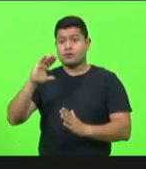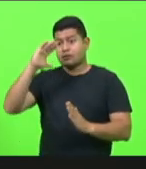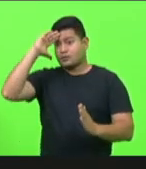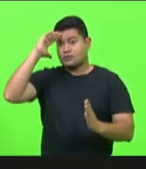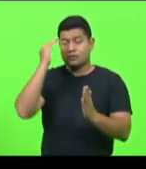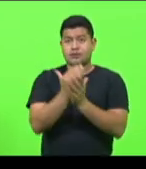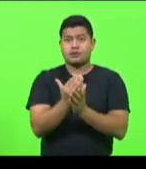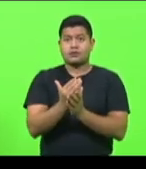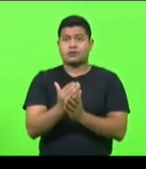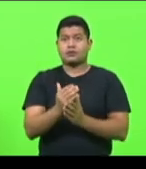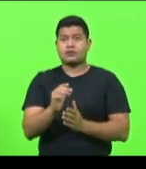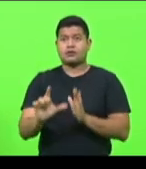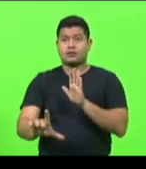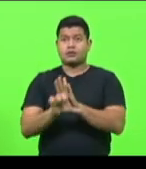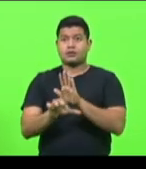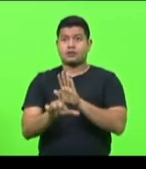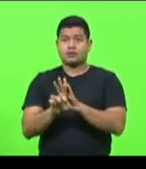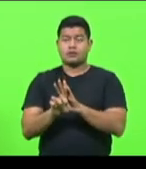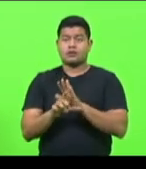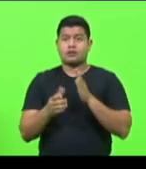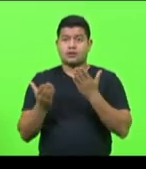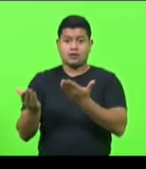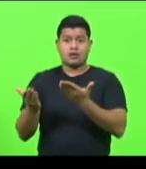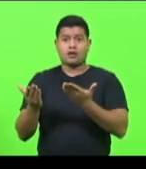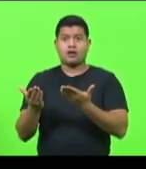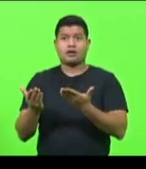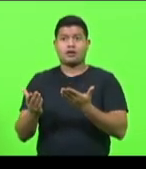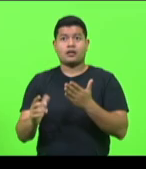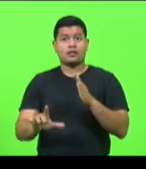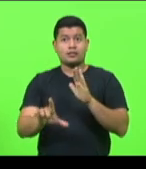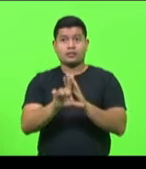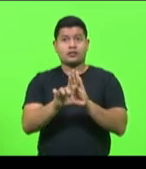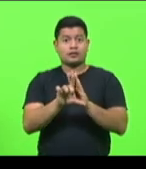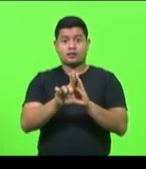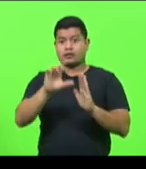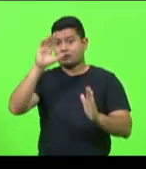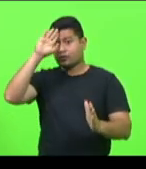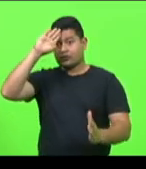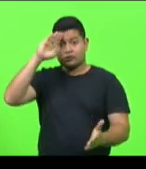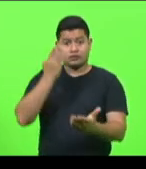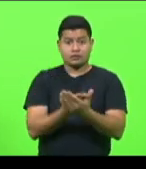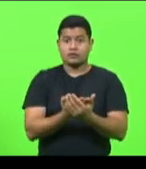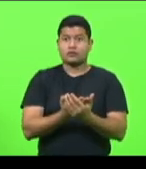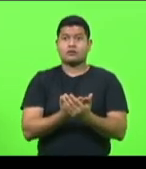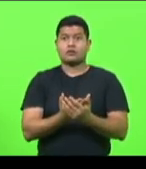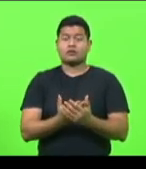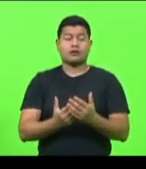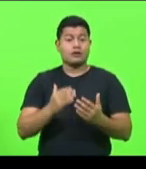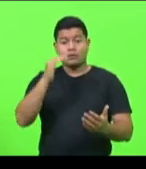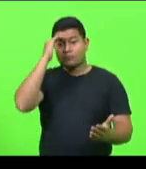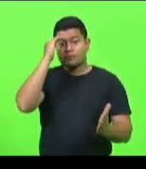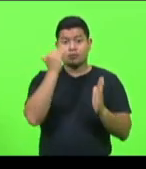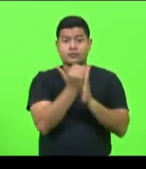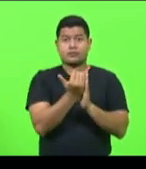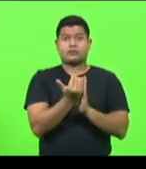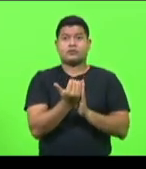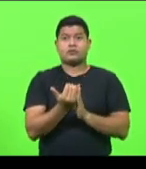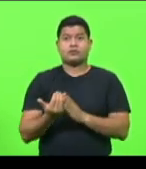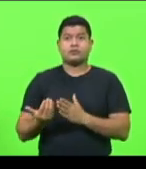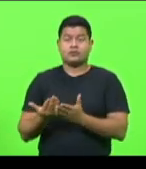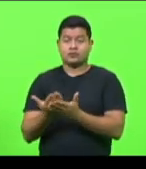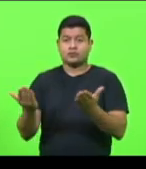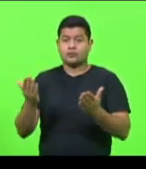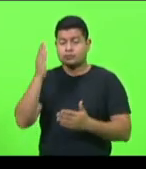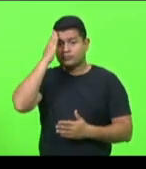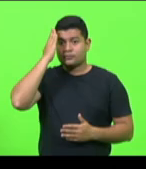acredita cegamente nisso. As leis foram feitas somente para quem acredita nelas e para quem as cumpre. Como são sabedores de que